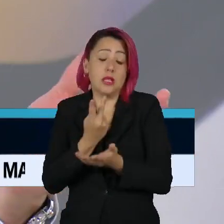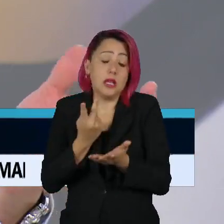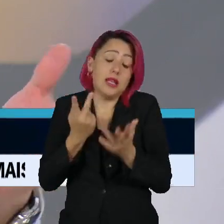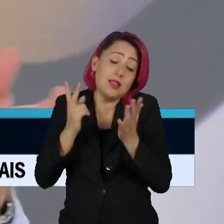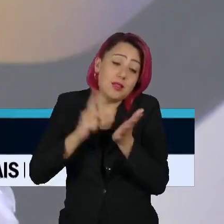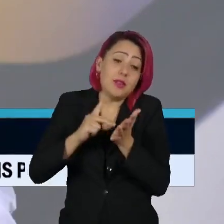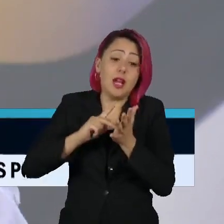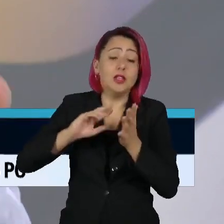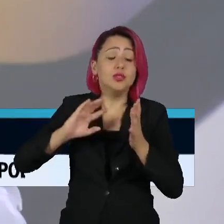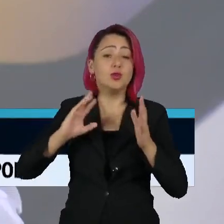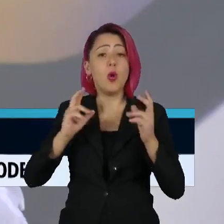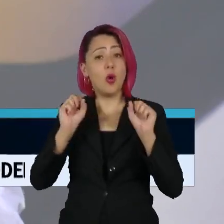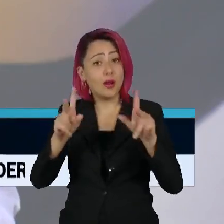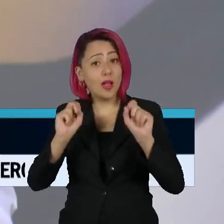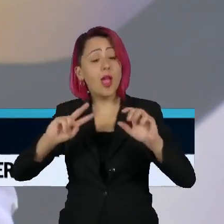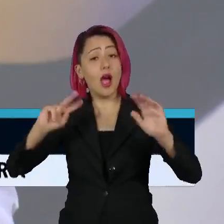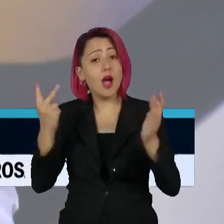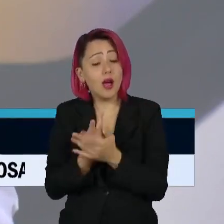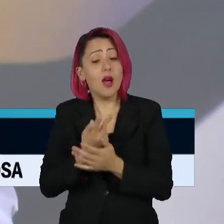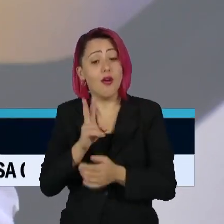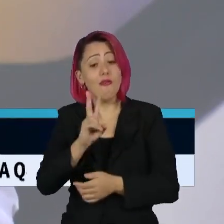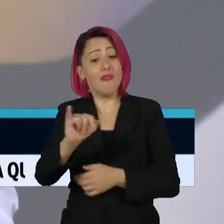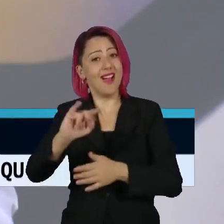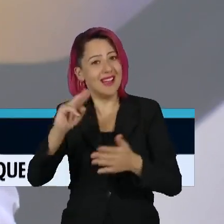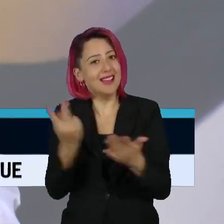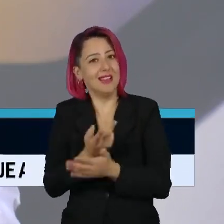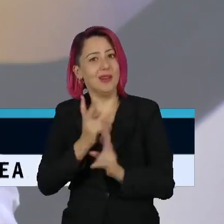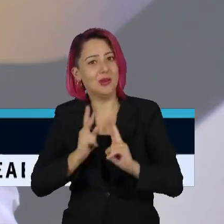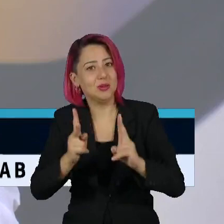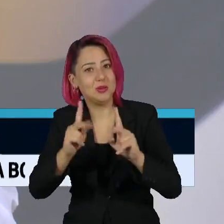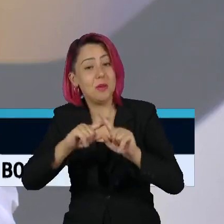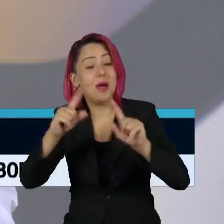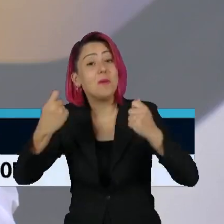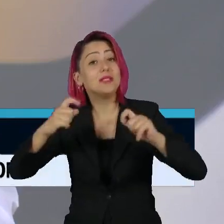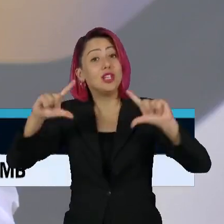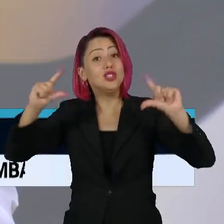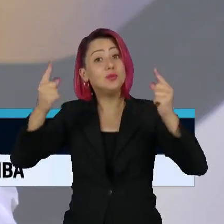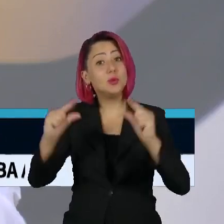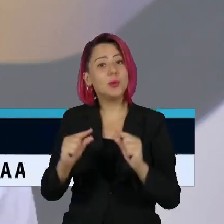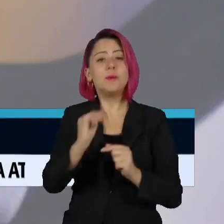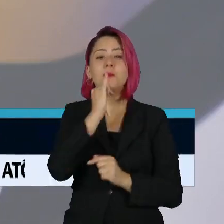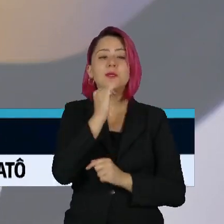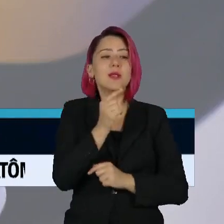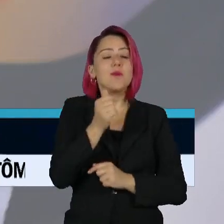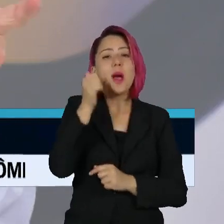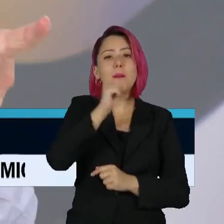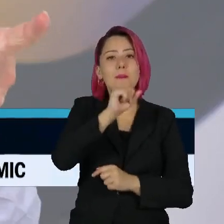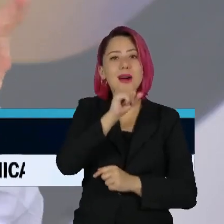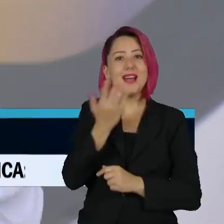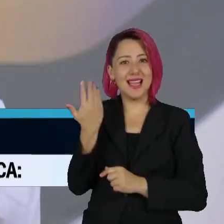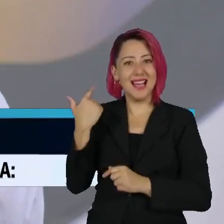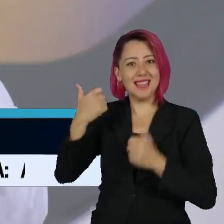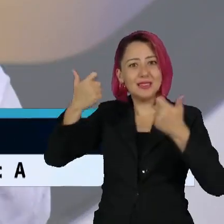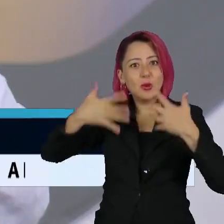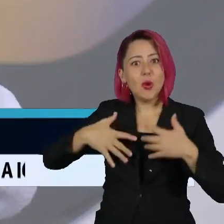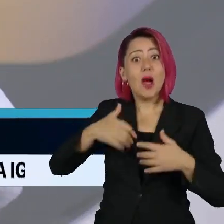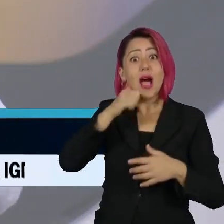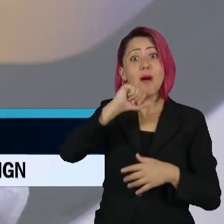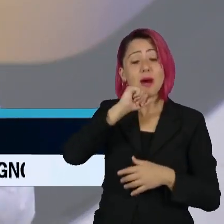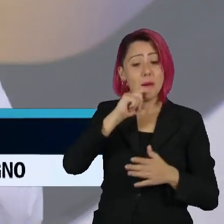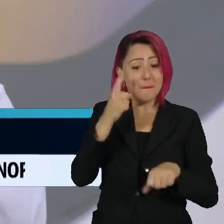erros. E os pacientes, nesse caso a mãe, estava vendo o que estava acontecendo, só que ela não foi escutada.